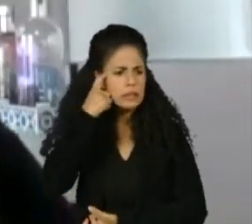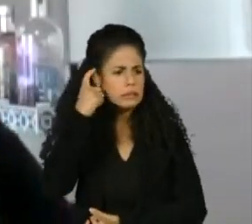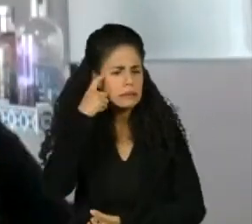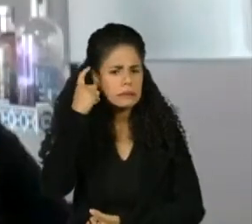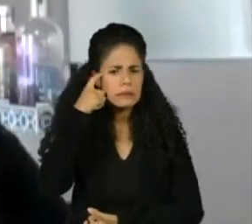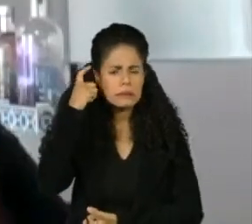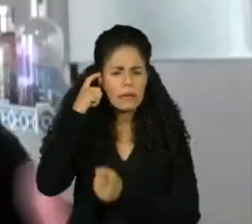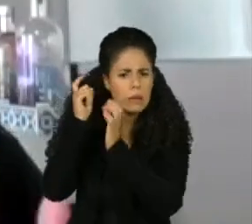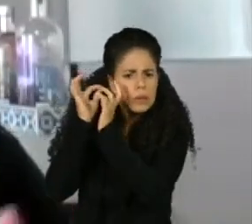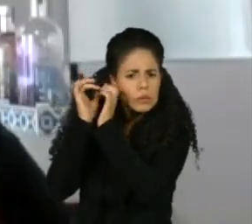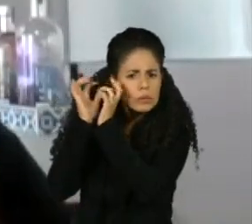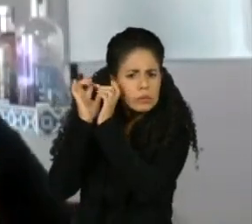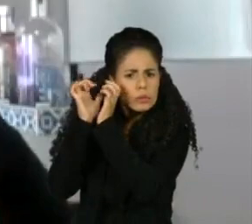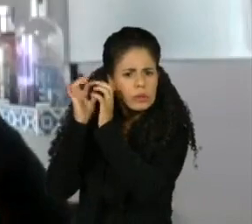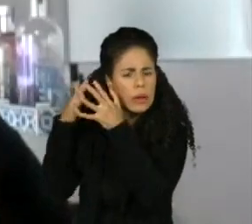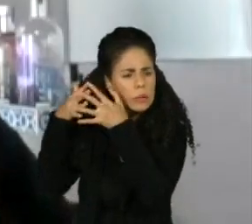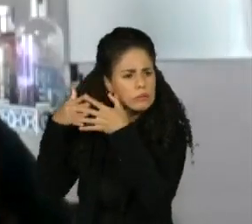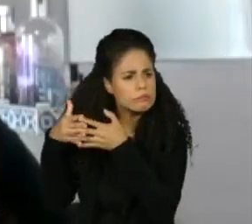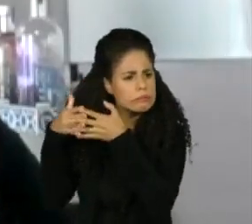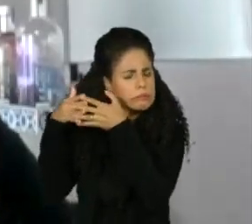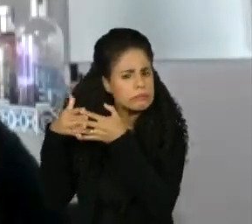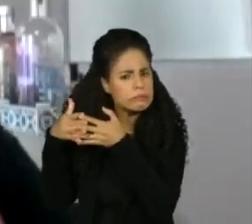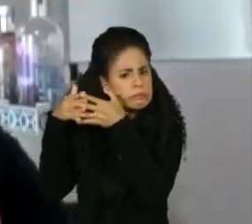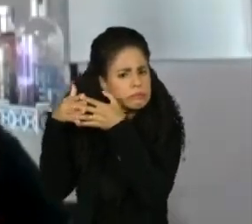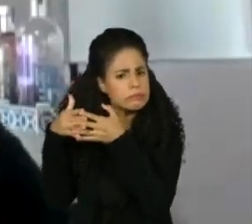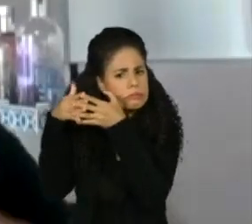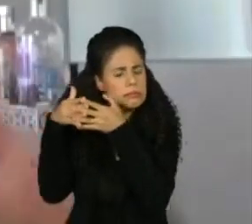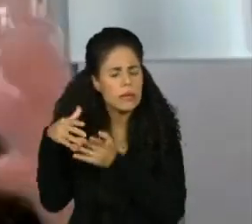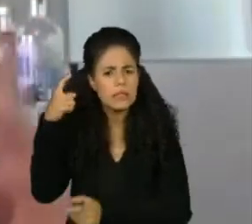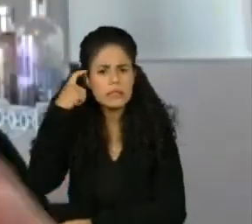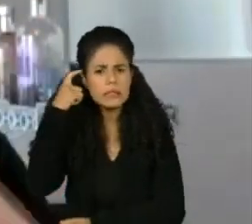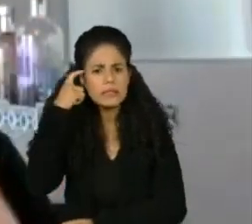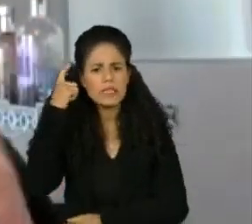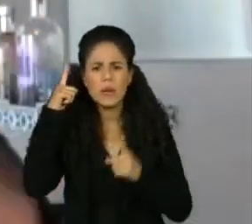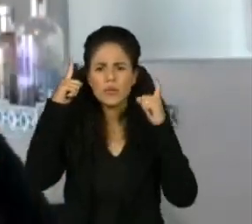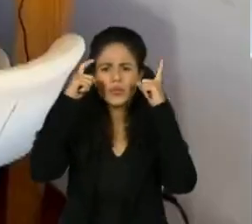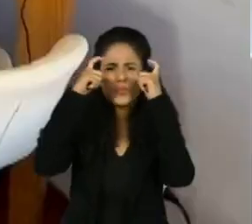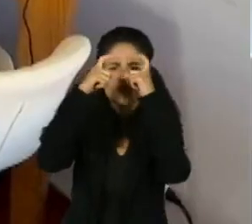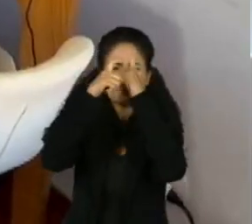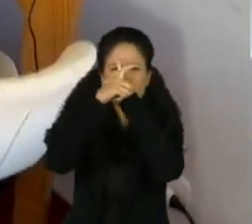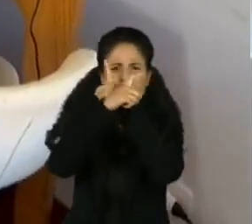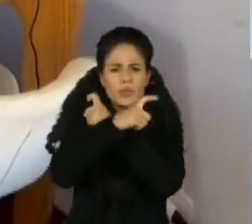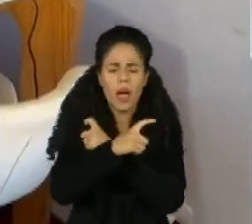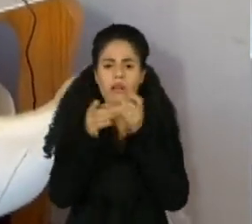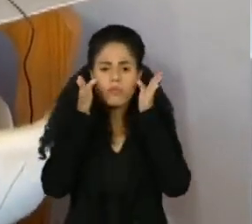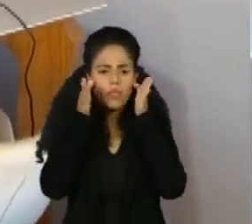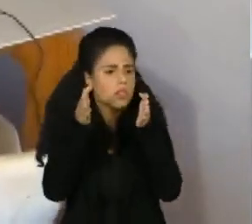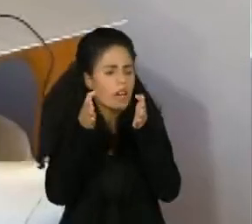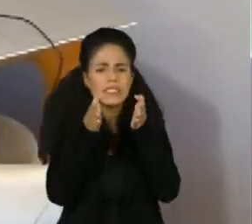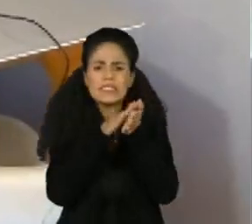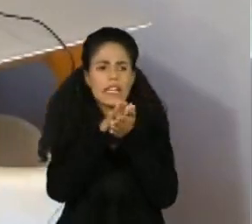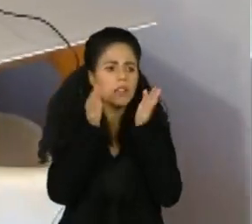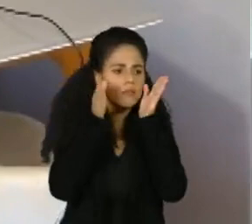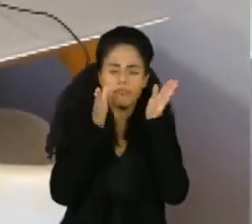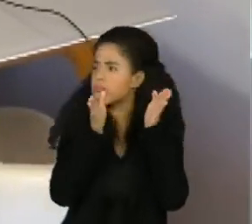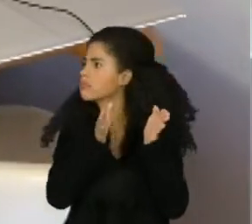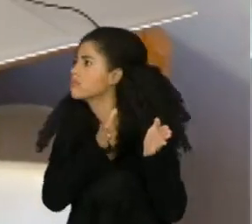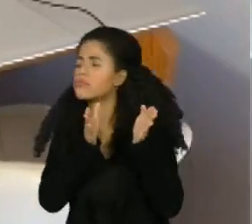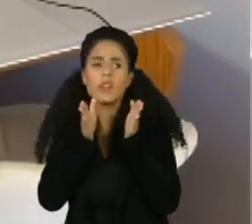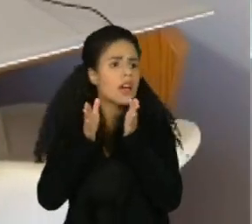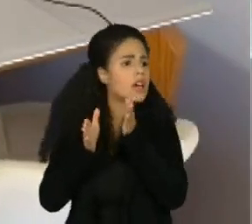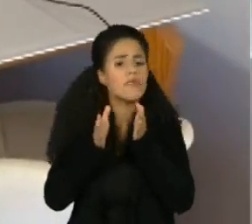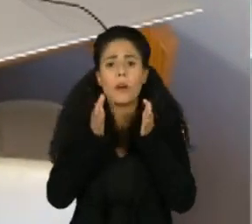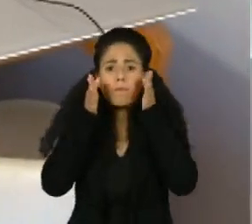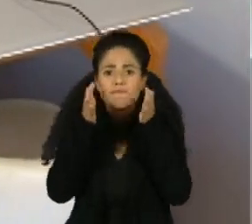que antes, né? E eu comecei a perceber que eu tinha muita dificuldade de me concentrar. Nunca precisei anotar a senha, nunca